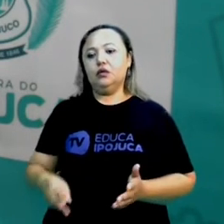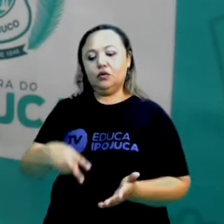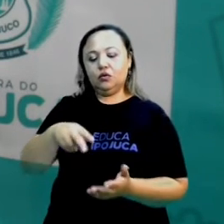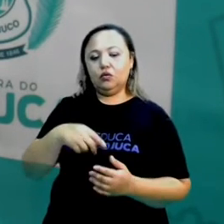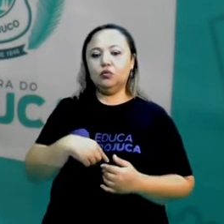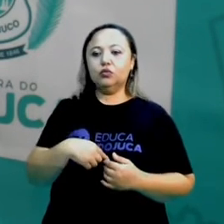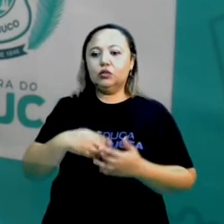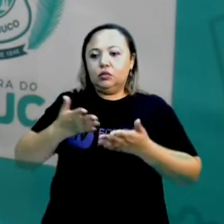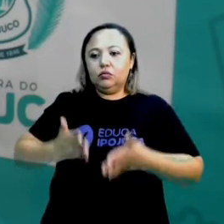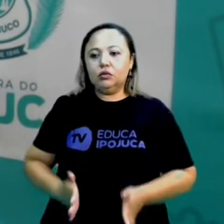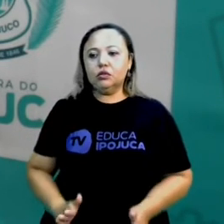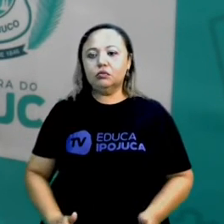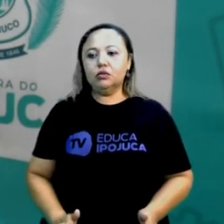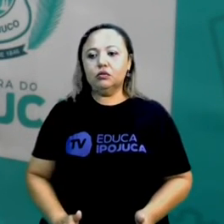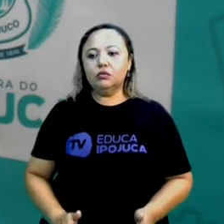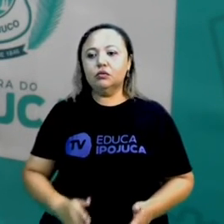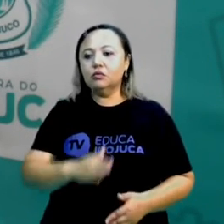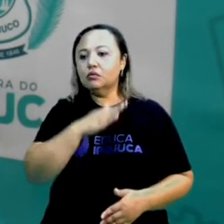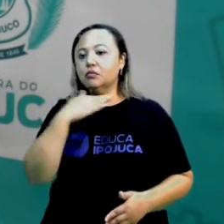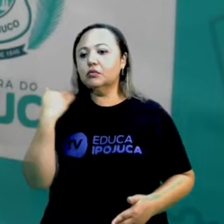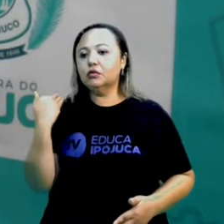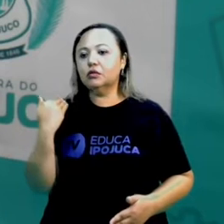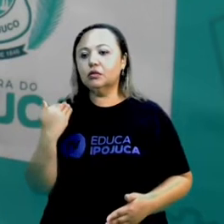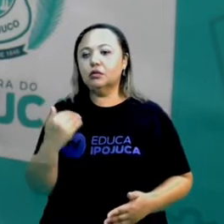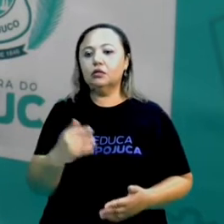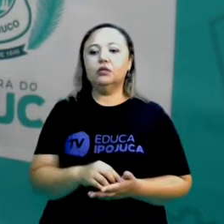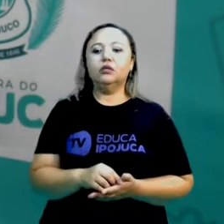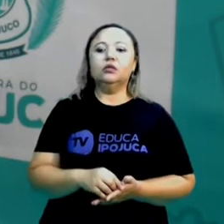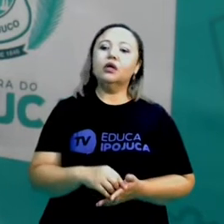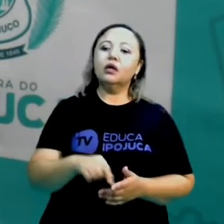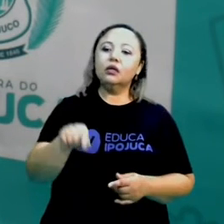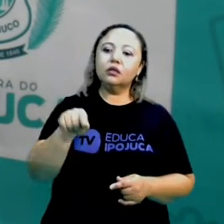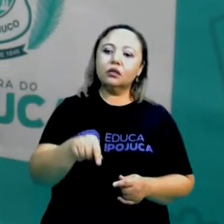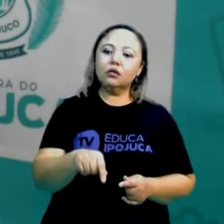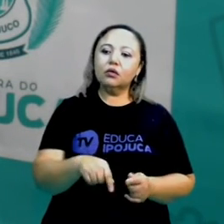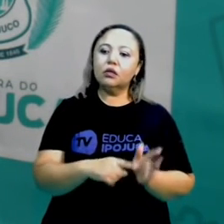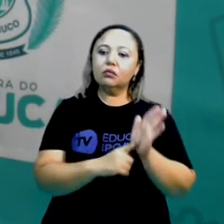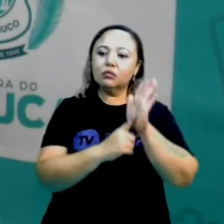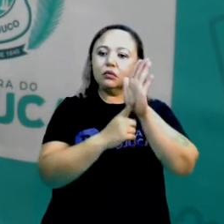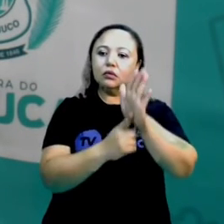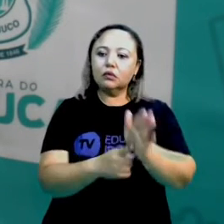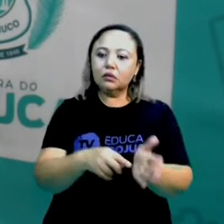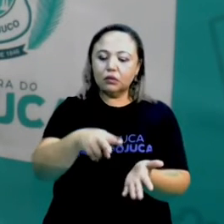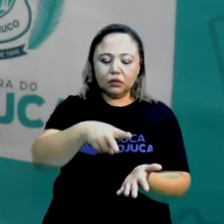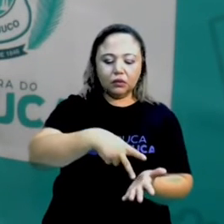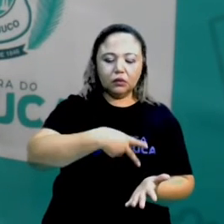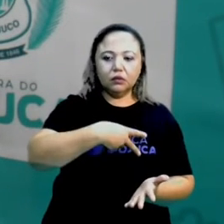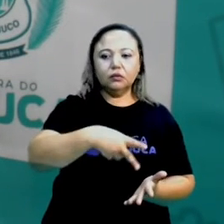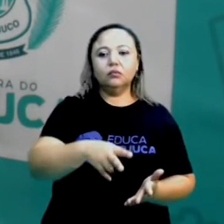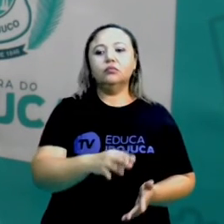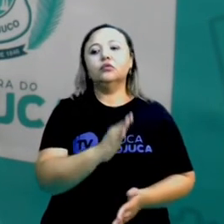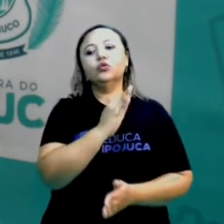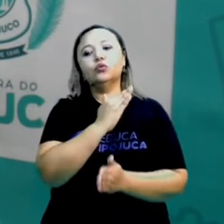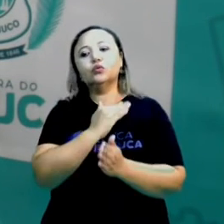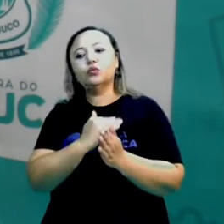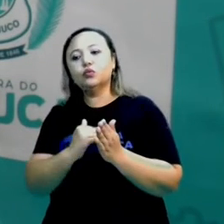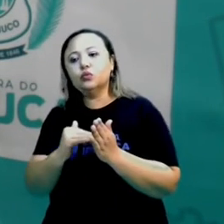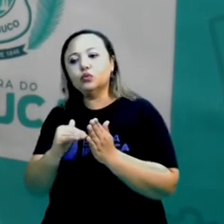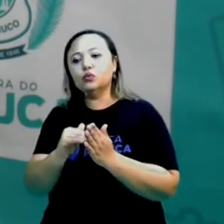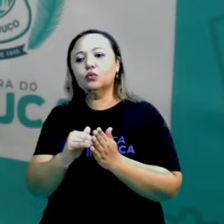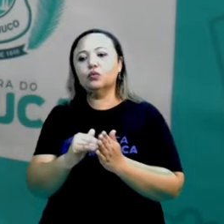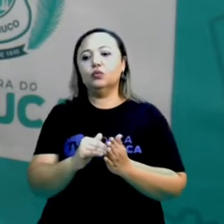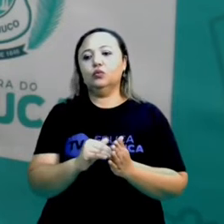nascimento, a morte, o plantio e até a colheita, como já tinha falado. Então, todos esses